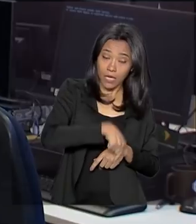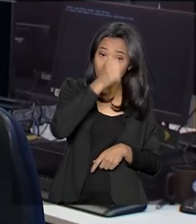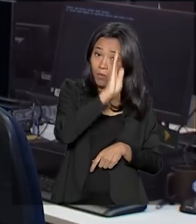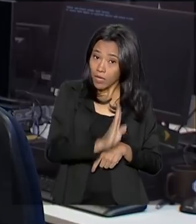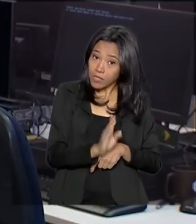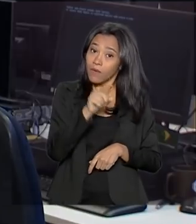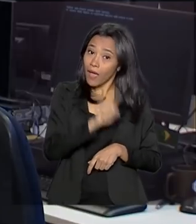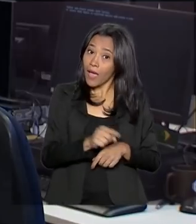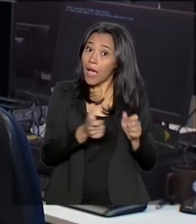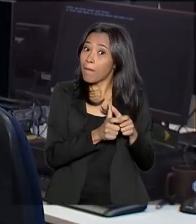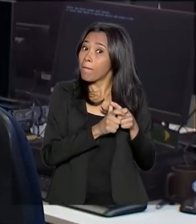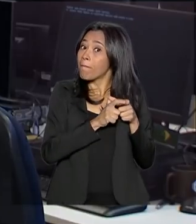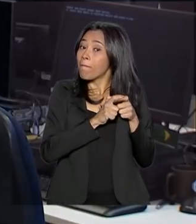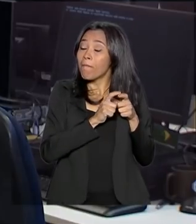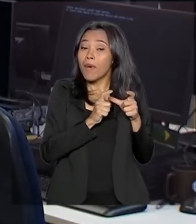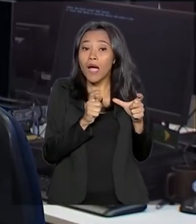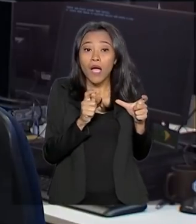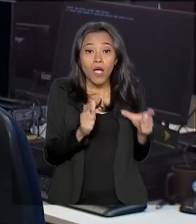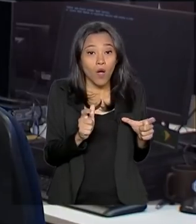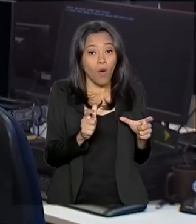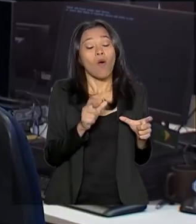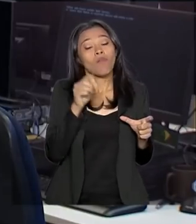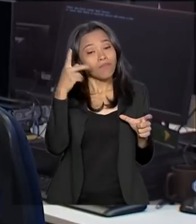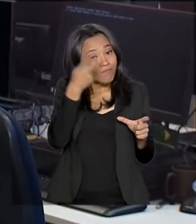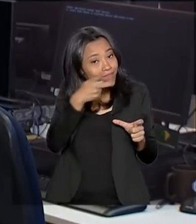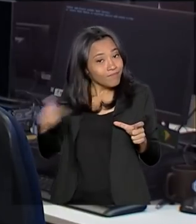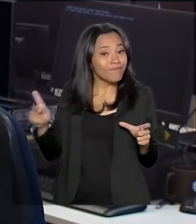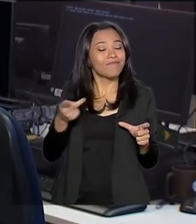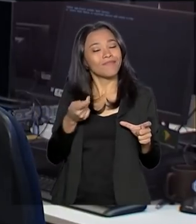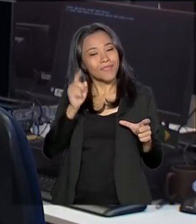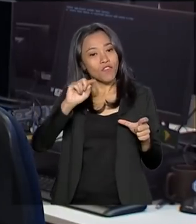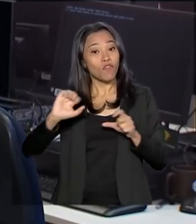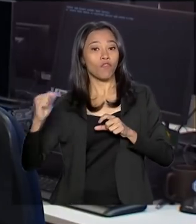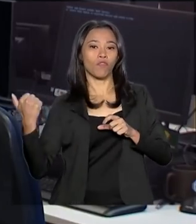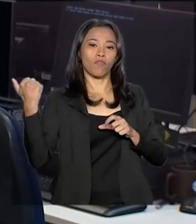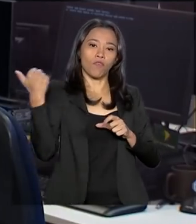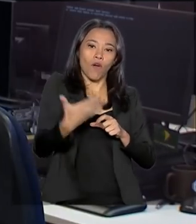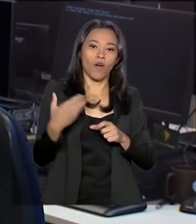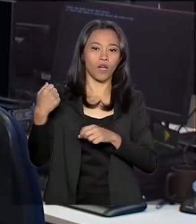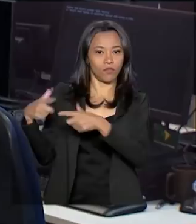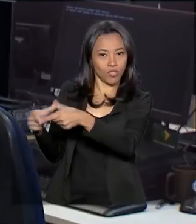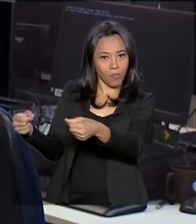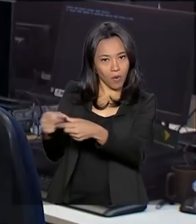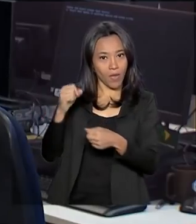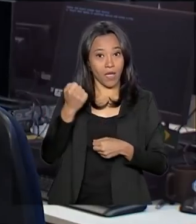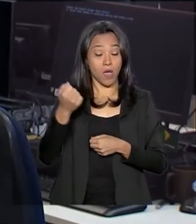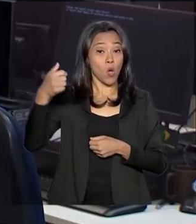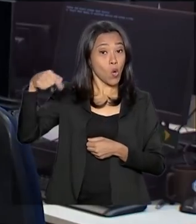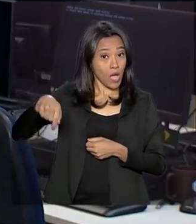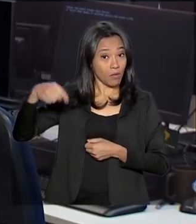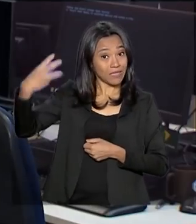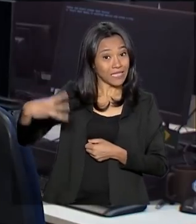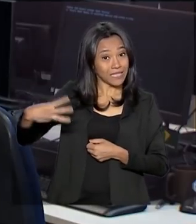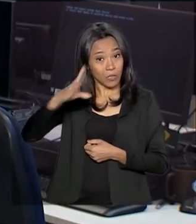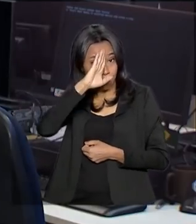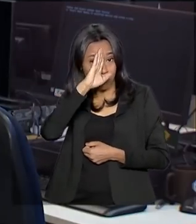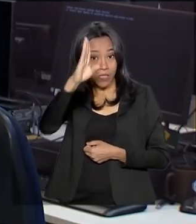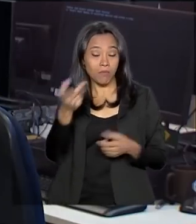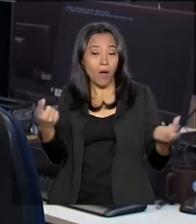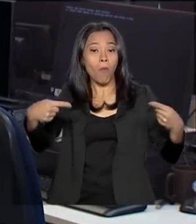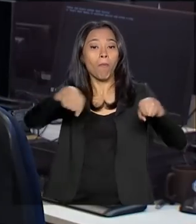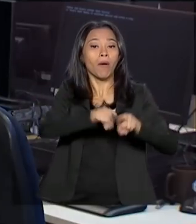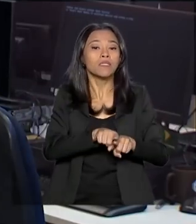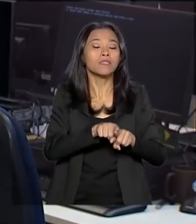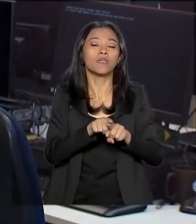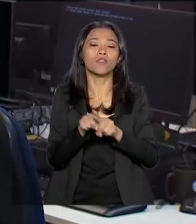é a maior população de origem nipônica fora do Japão. O Japão é o terceiro principal parceiro